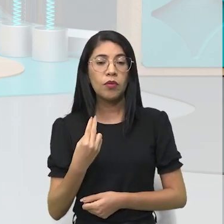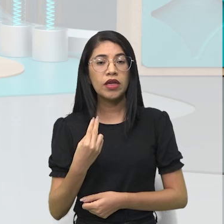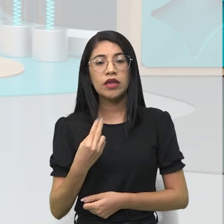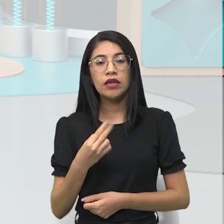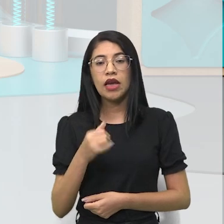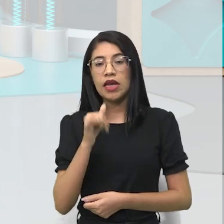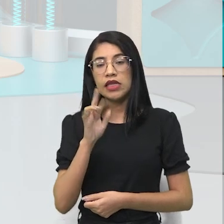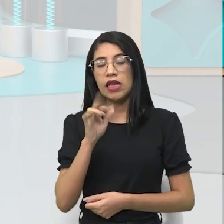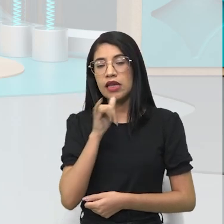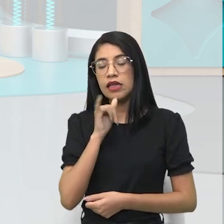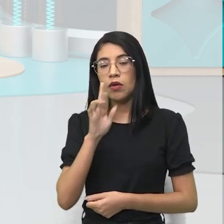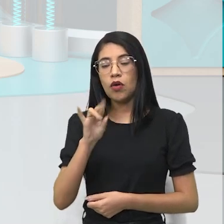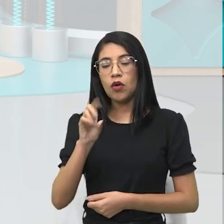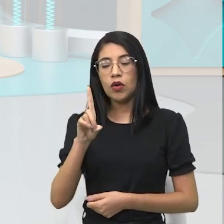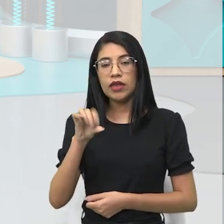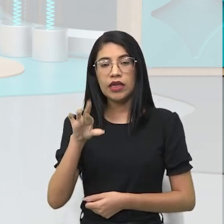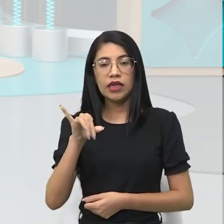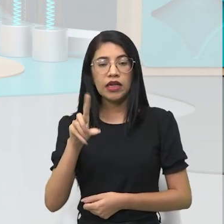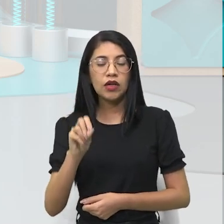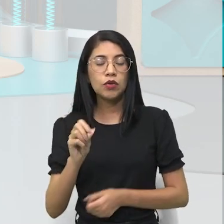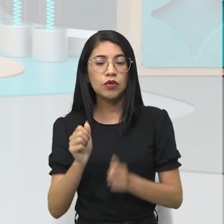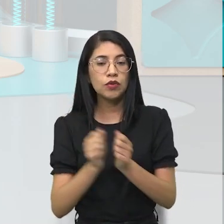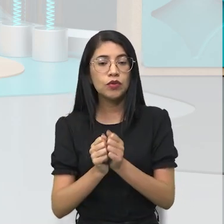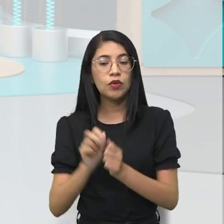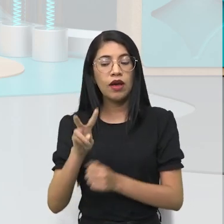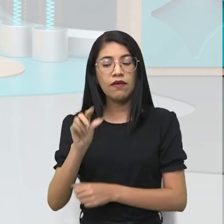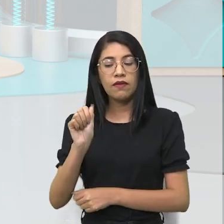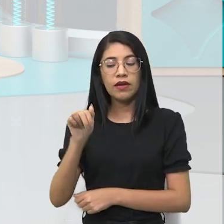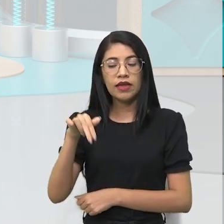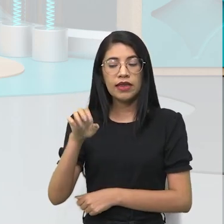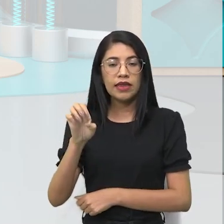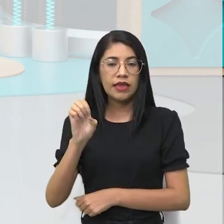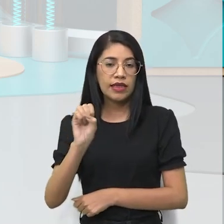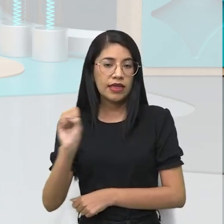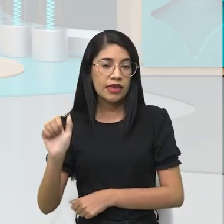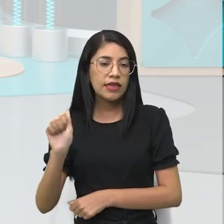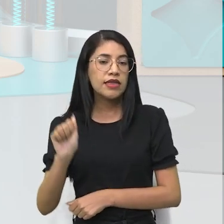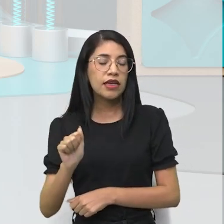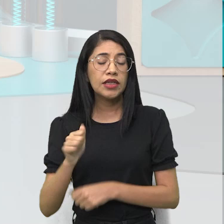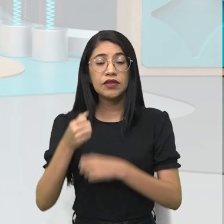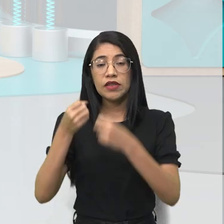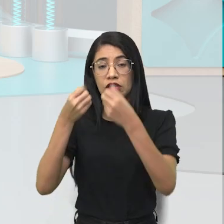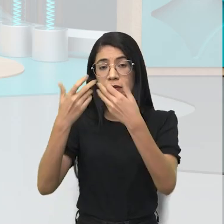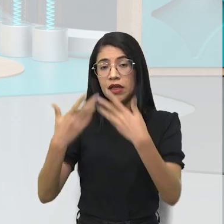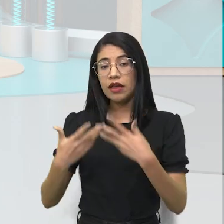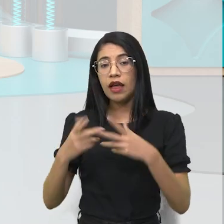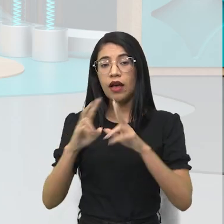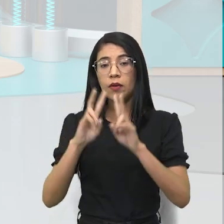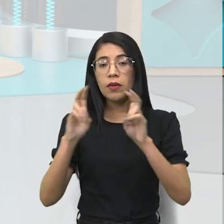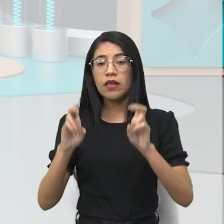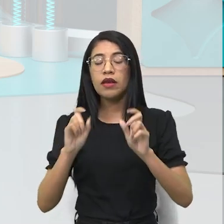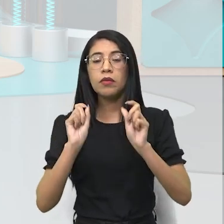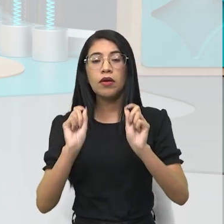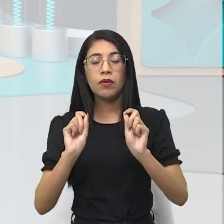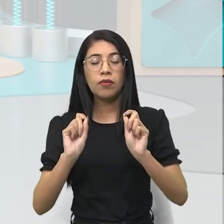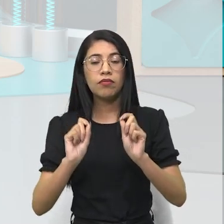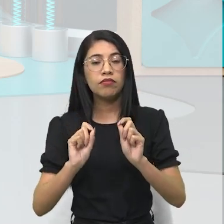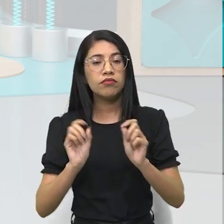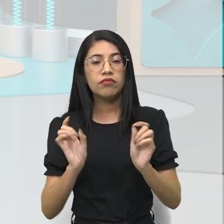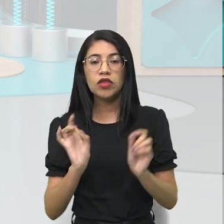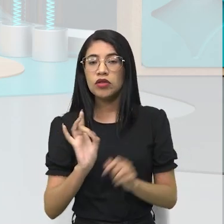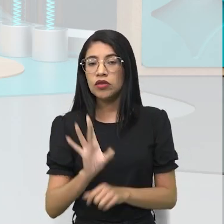Rodrigo, e junto com a Vanessa, vocês viram ali, lá no nosso seminário, né, junto com a Vanessa, nós vamos falar sobre, pronto,